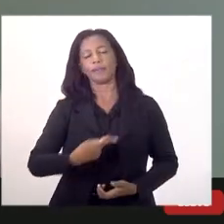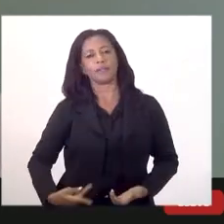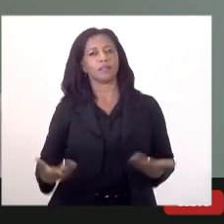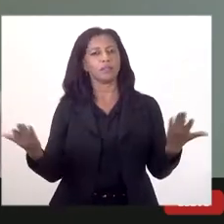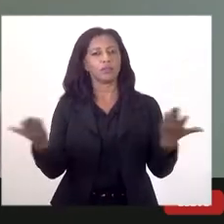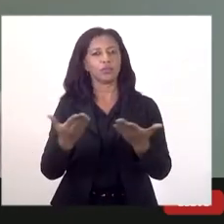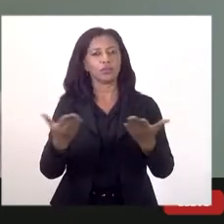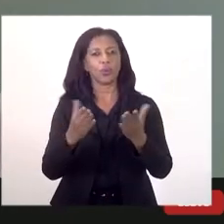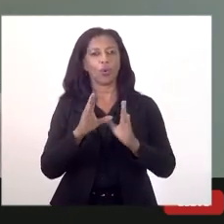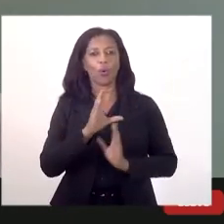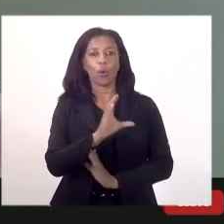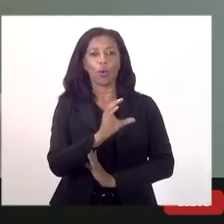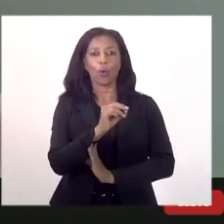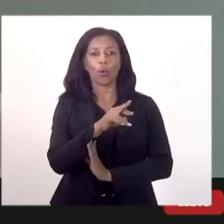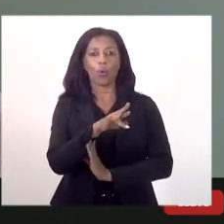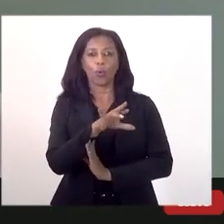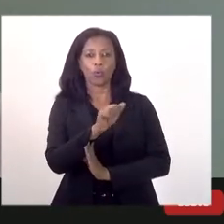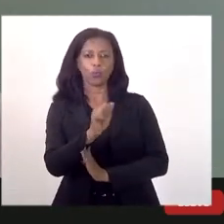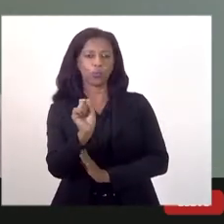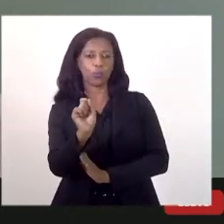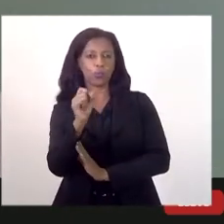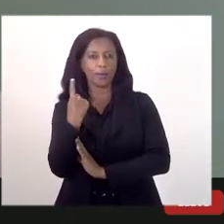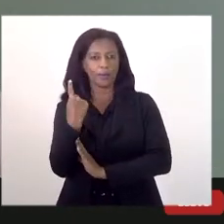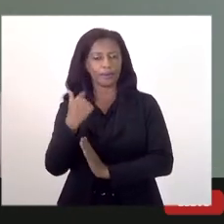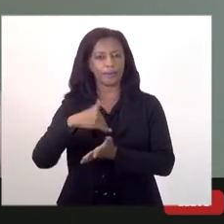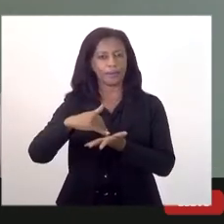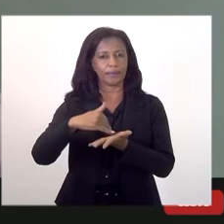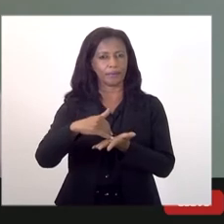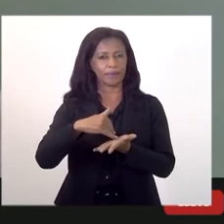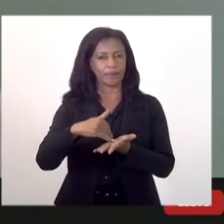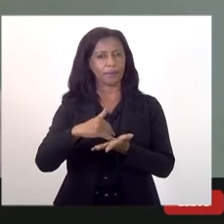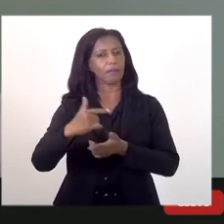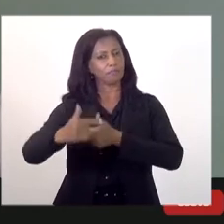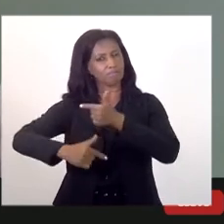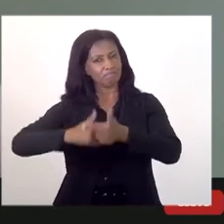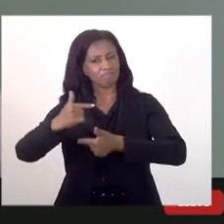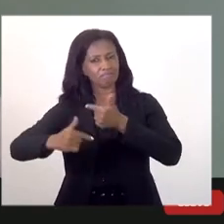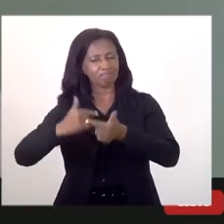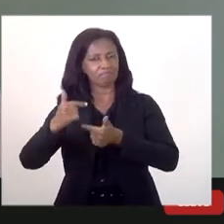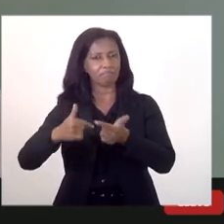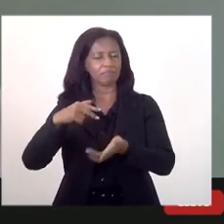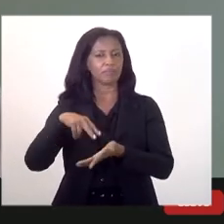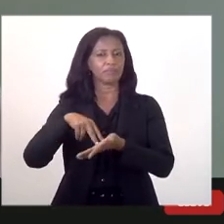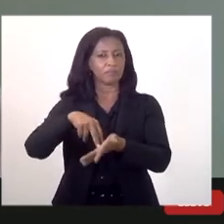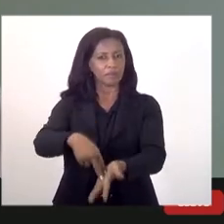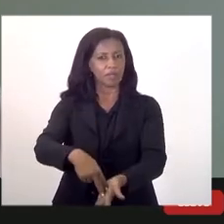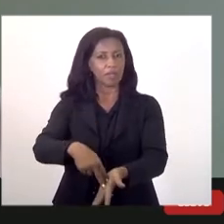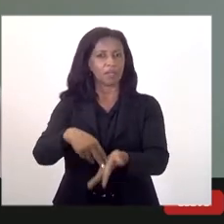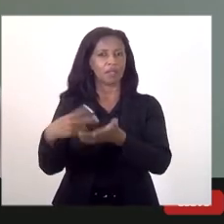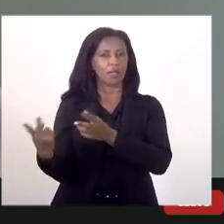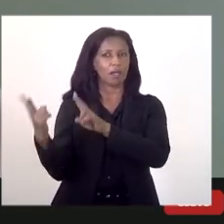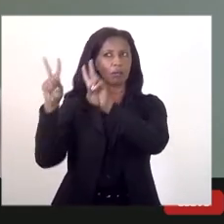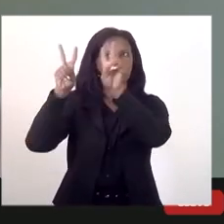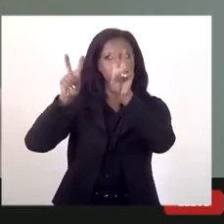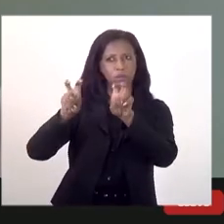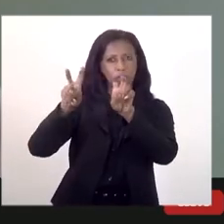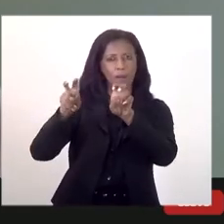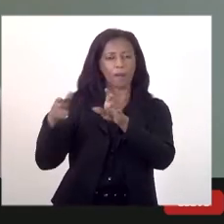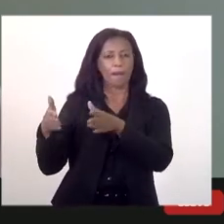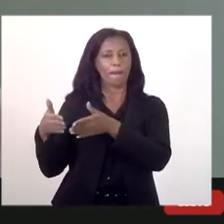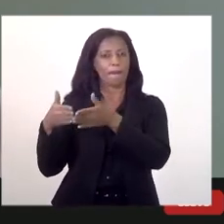Conselho Empresarial, que é o ex-secretário de Amupim, tem atuado bastante nisso, que é o assunto de barcas, metrô,